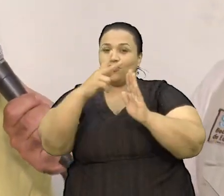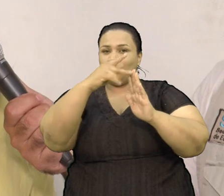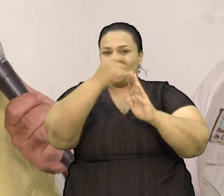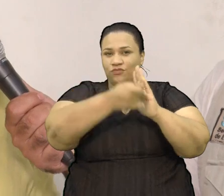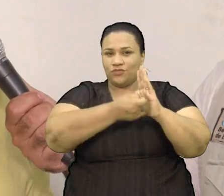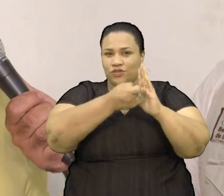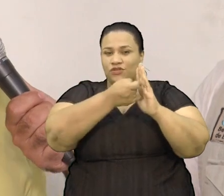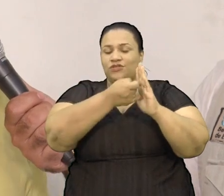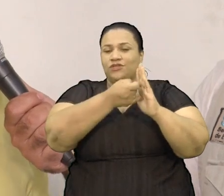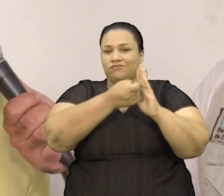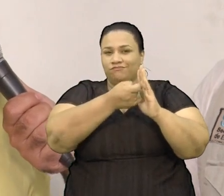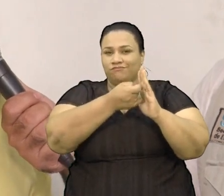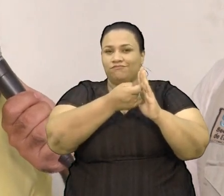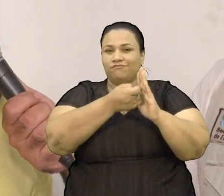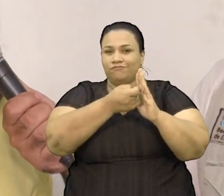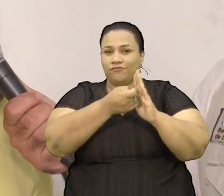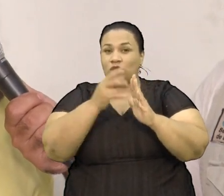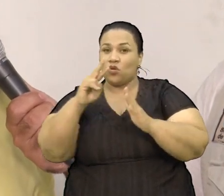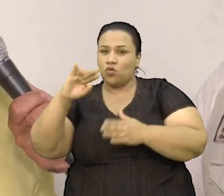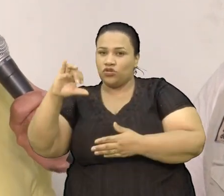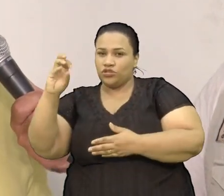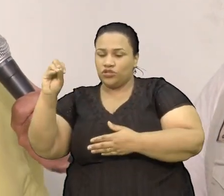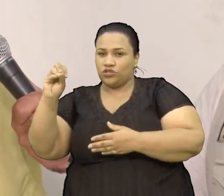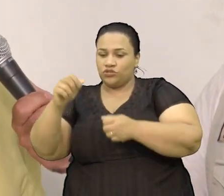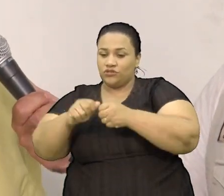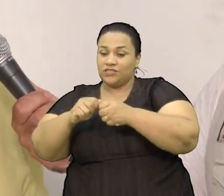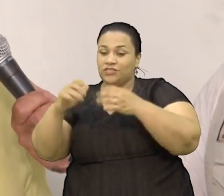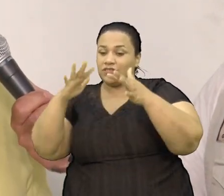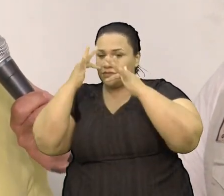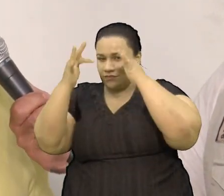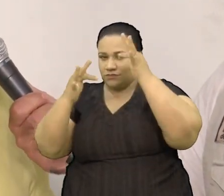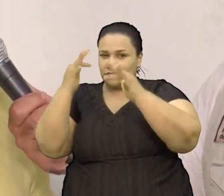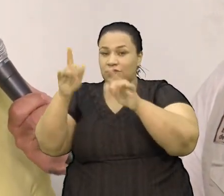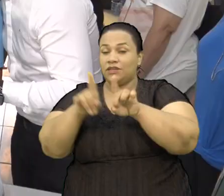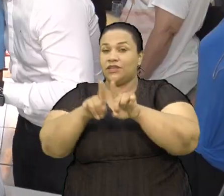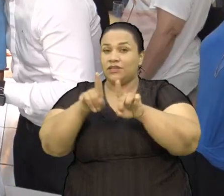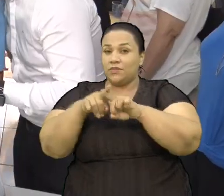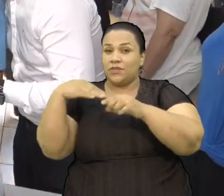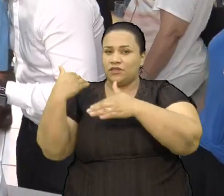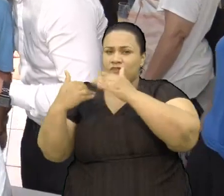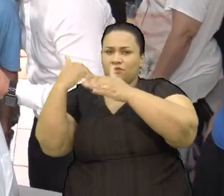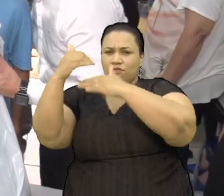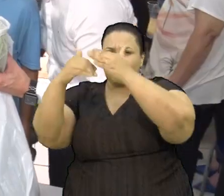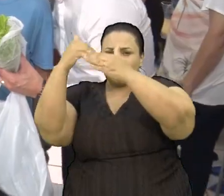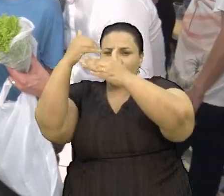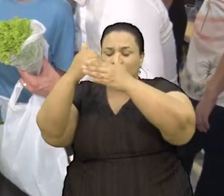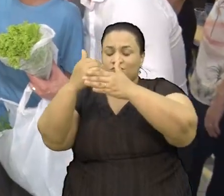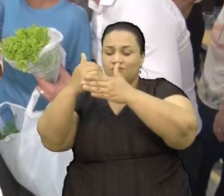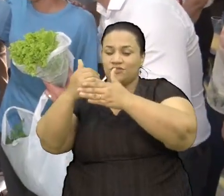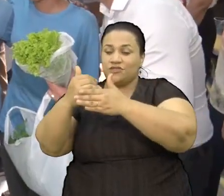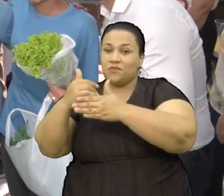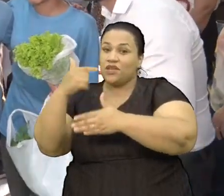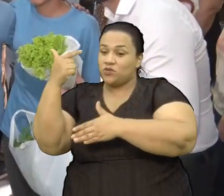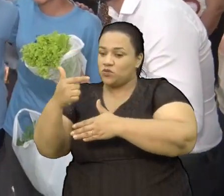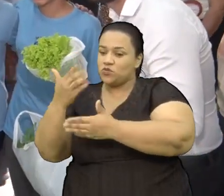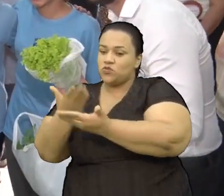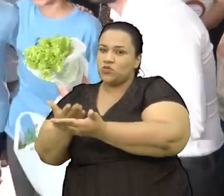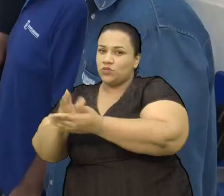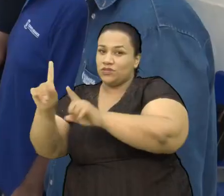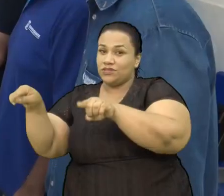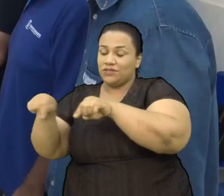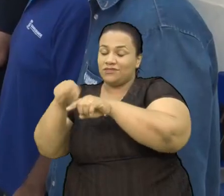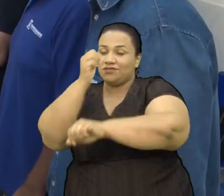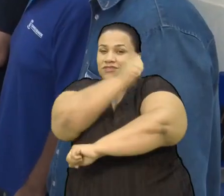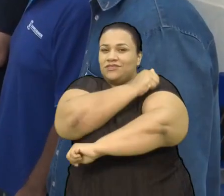Com o lançamento Deste projeto Rochedinho das Flores Mas também Com a construção De mais duas Salas de aula